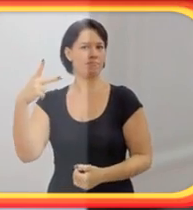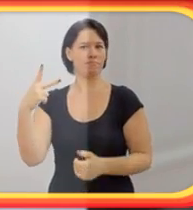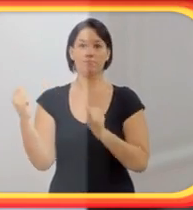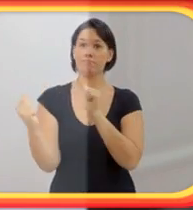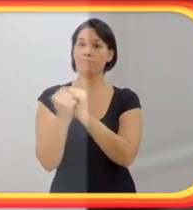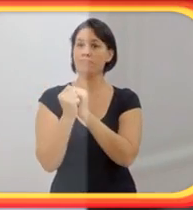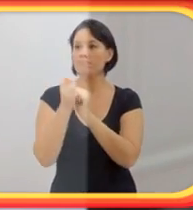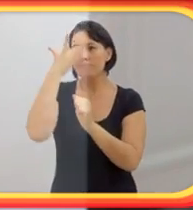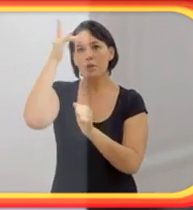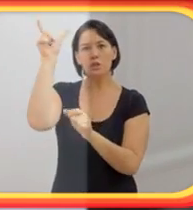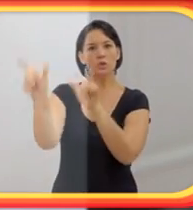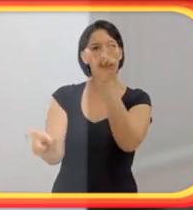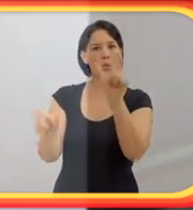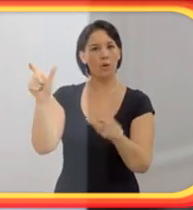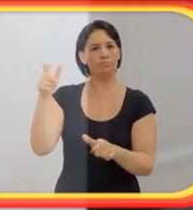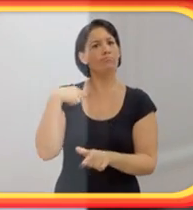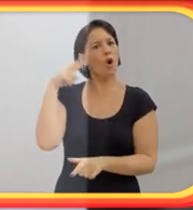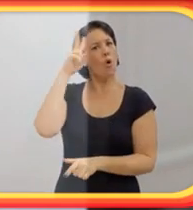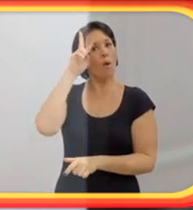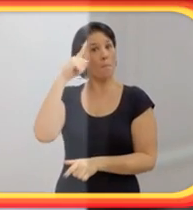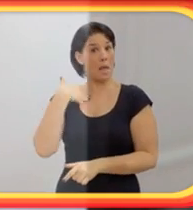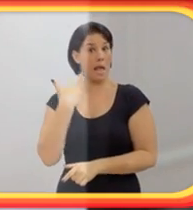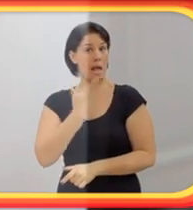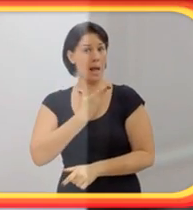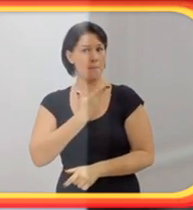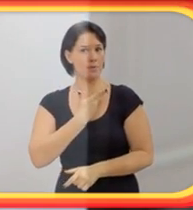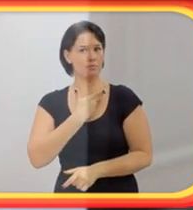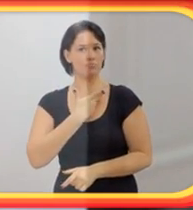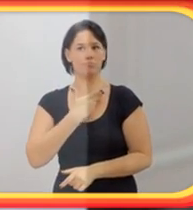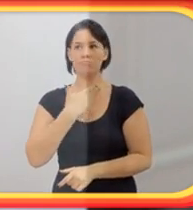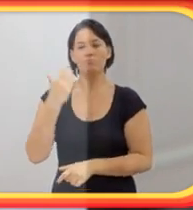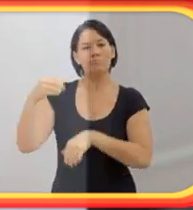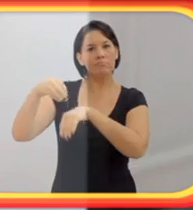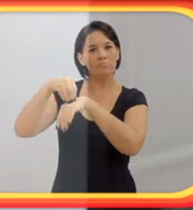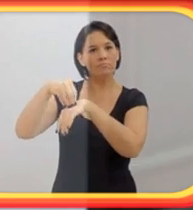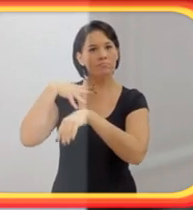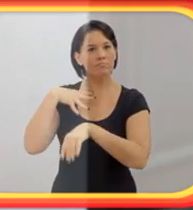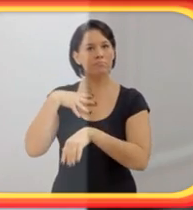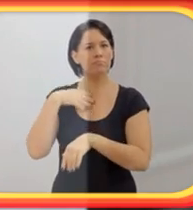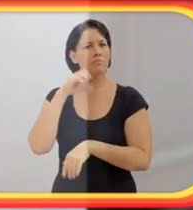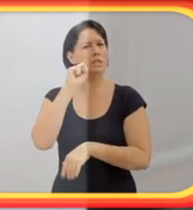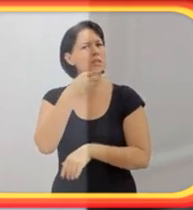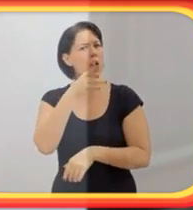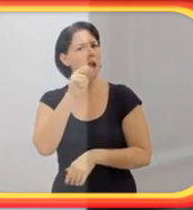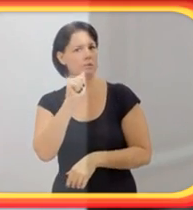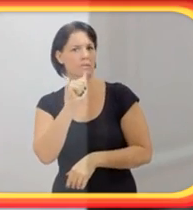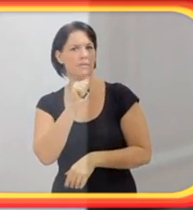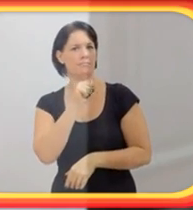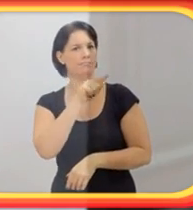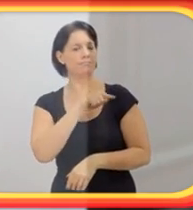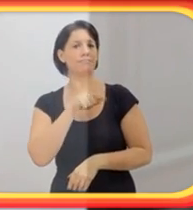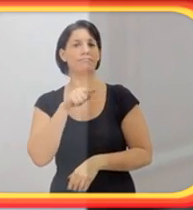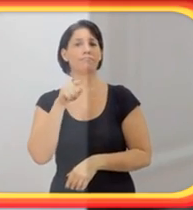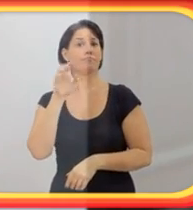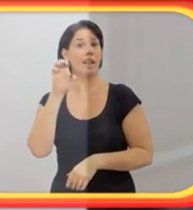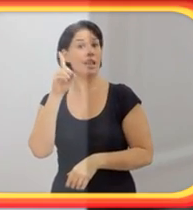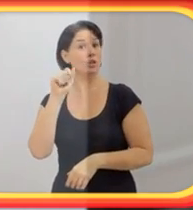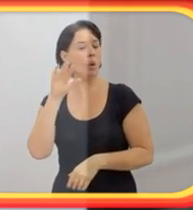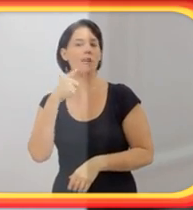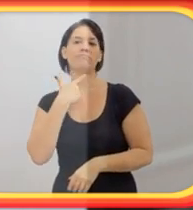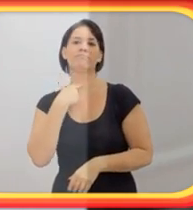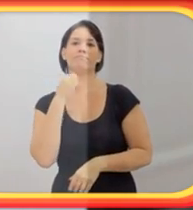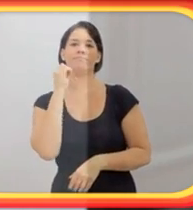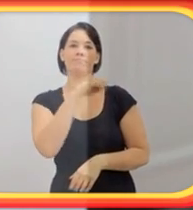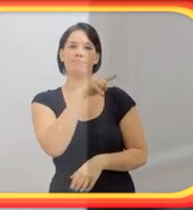E se ele te pedir em namoro, o que é tu vai falar para ele? Gente, eu falei assim para ela, se ele me pedir em namoro, eu vou aceitar.